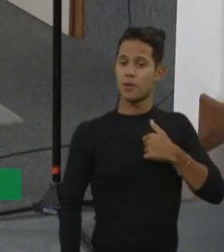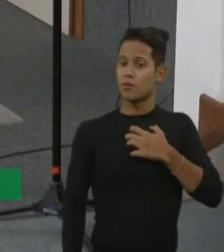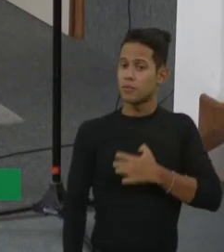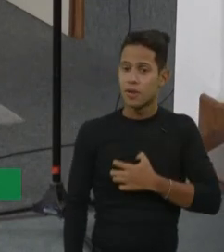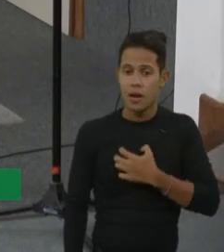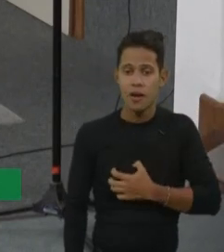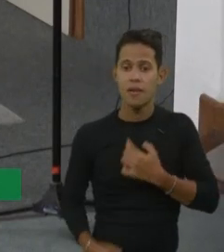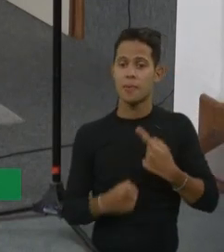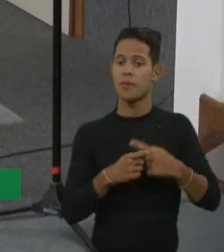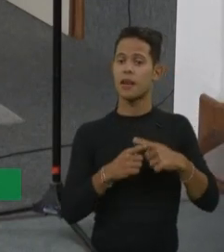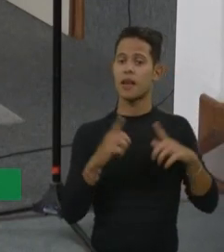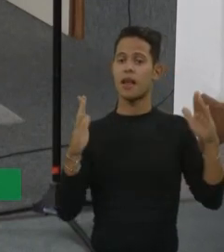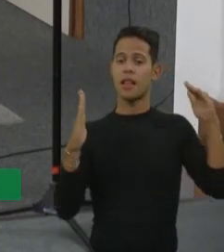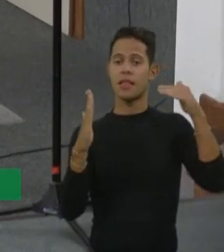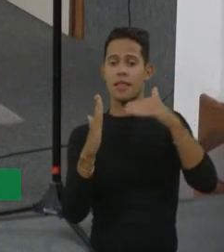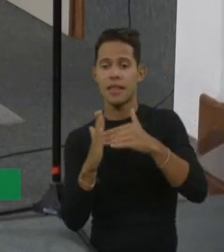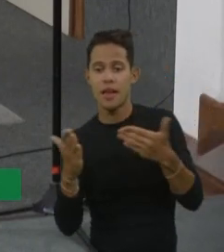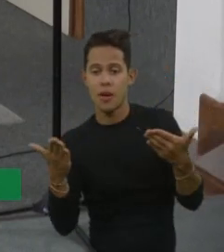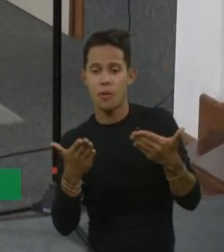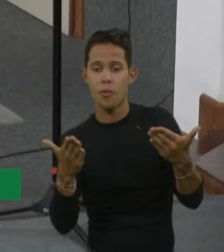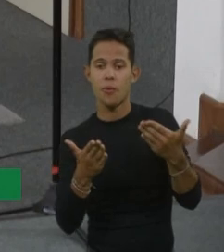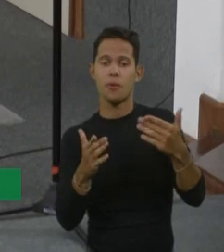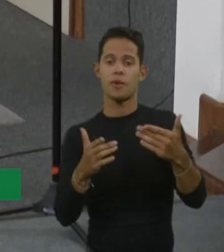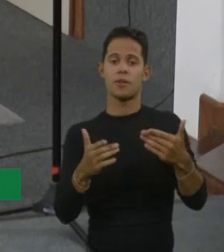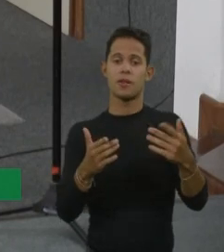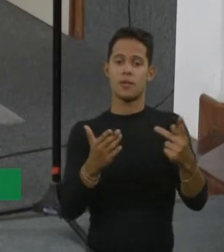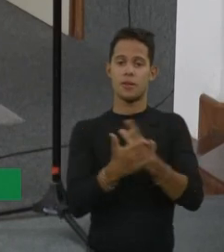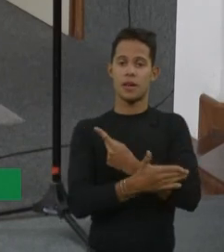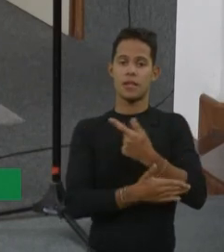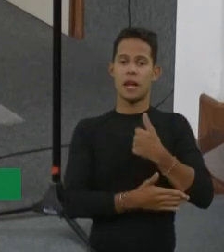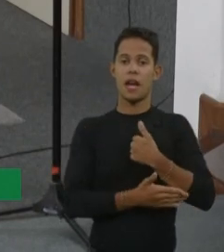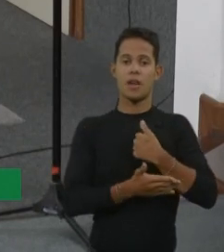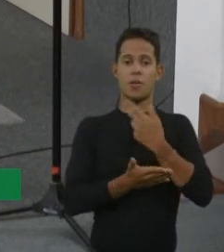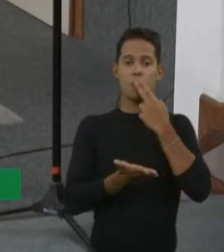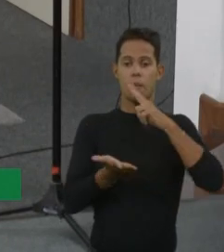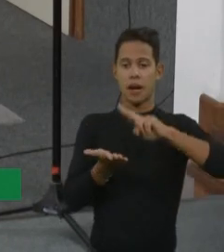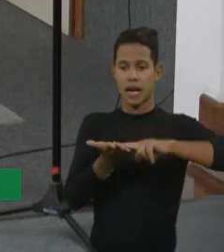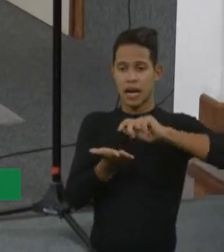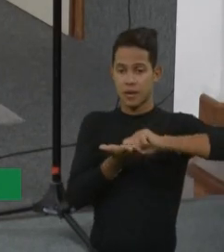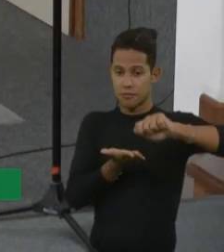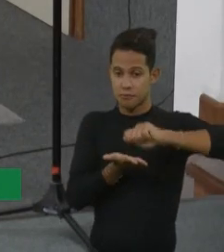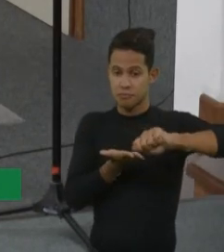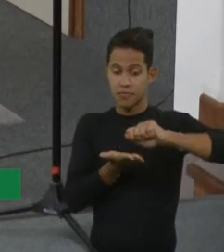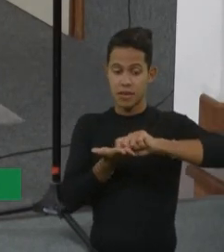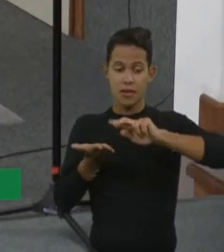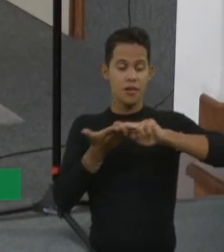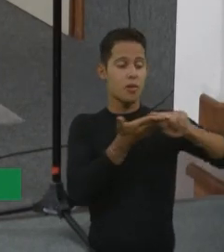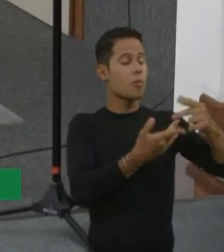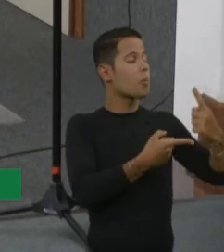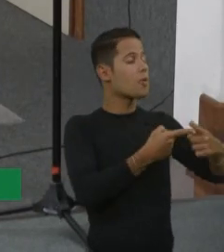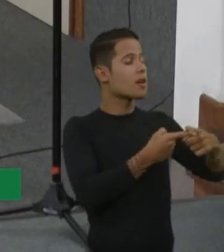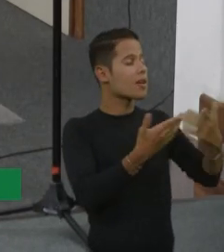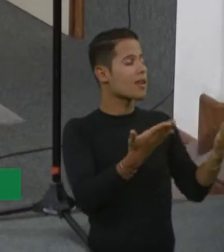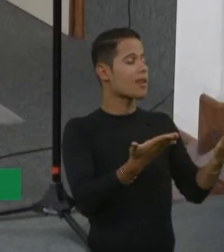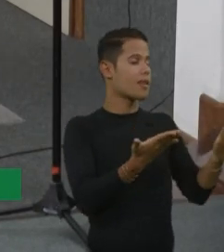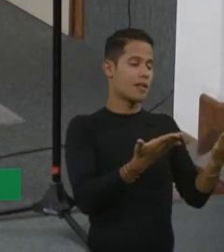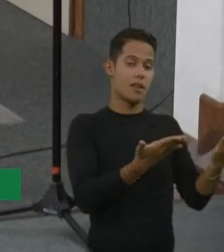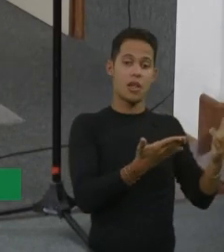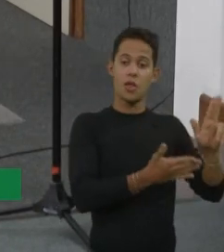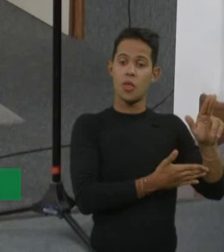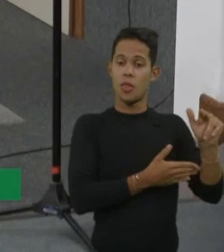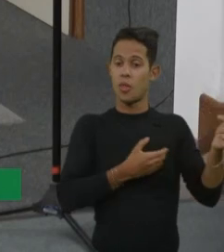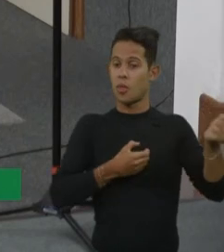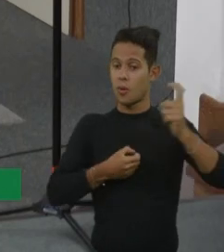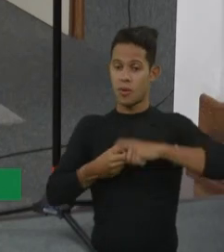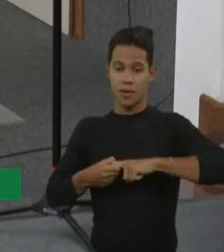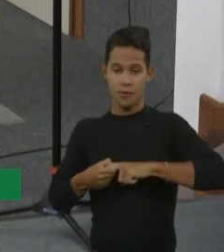isso, aí eu faço uma carta e peço pro local que não tá encaminhando pra tratamento dizer por quê. Nunca voltou a carta. Nunca eles tiveram